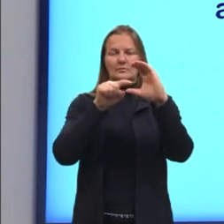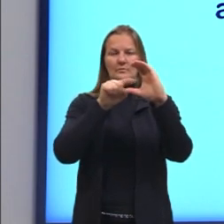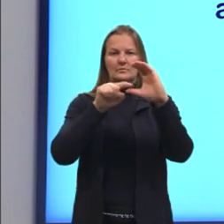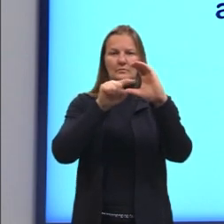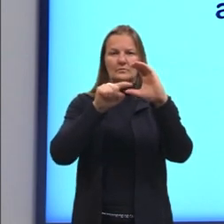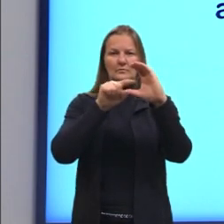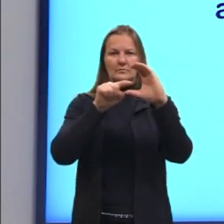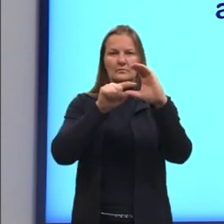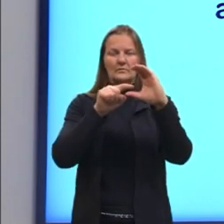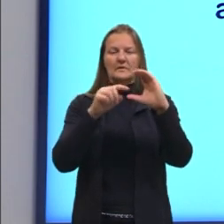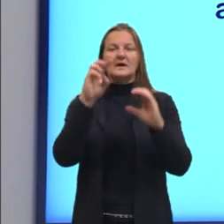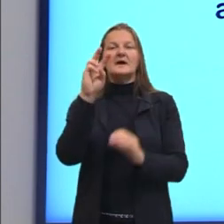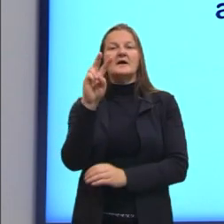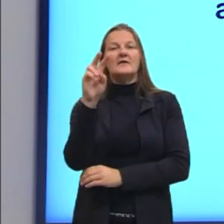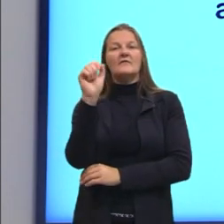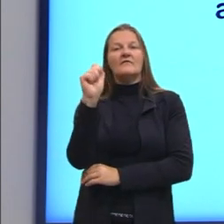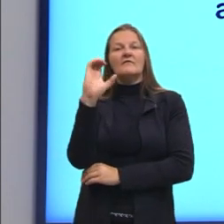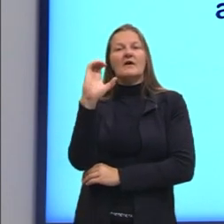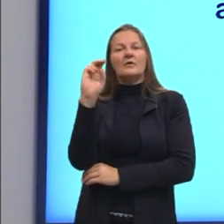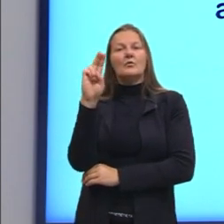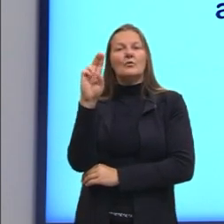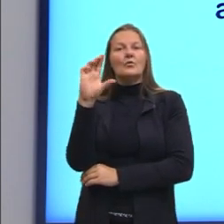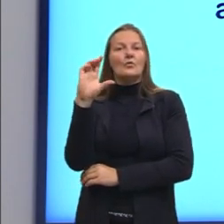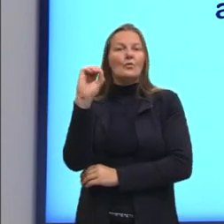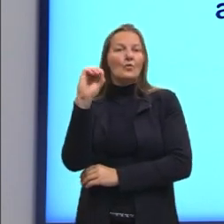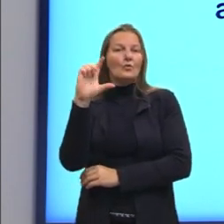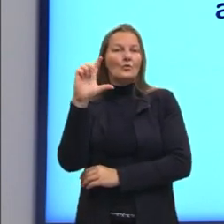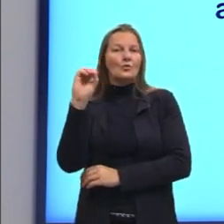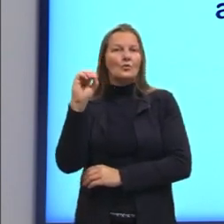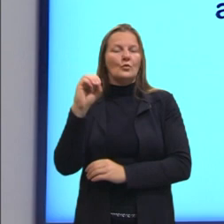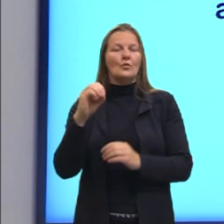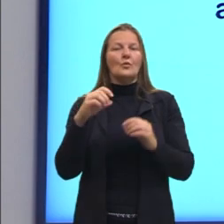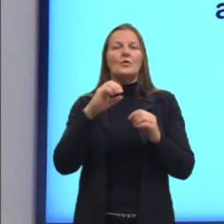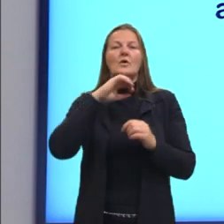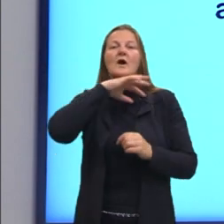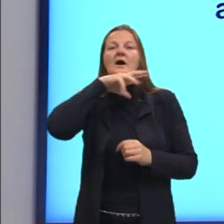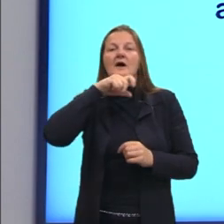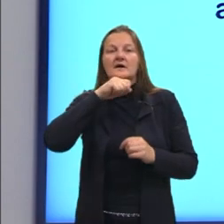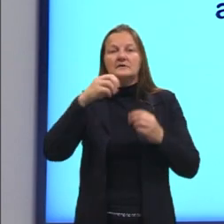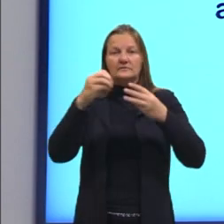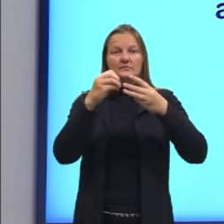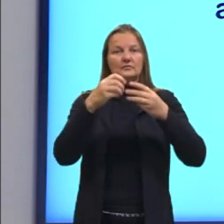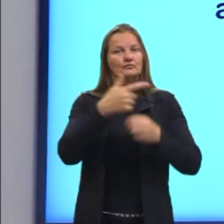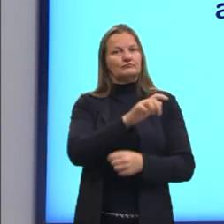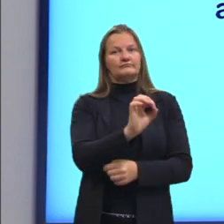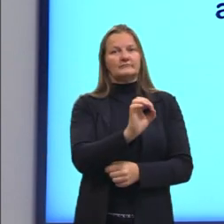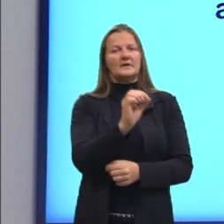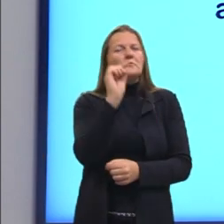da célula vegetal, que a célula animal até tem, mas tem bem pequeno, não é tão desenvolvido.